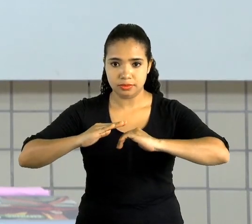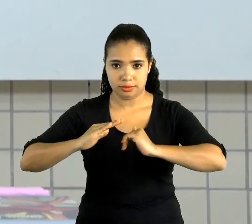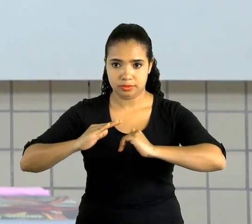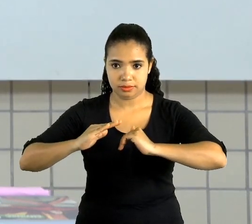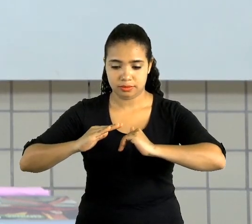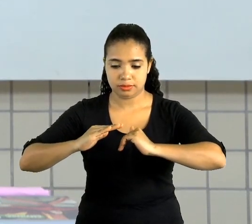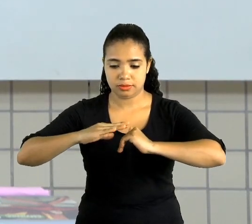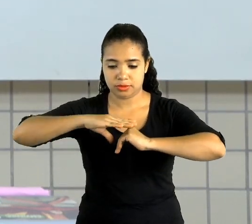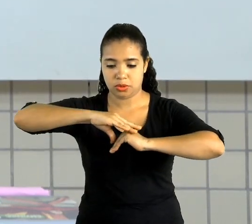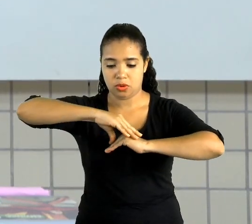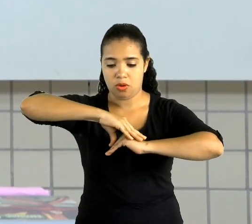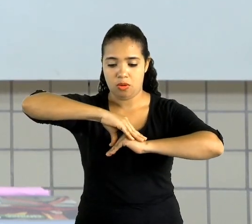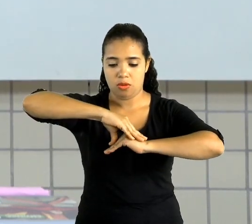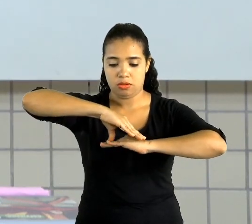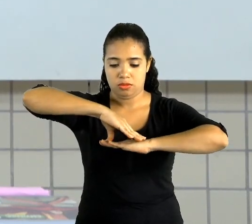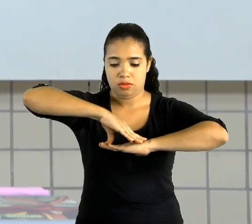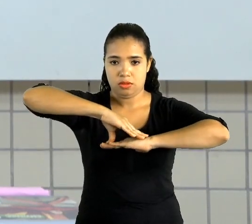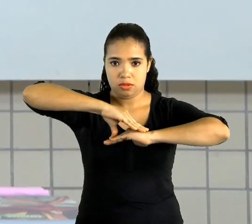Corta aqui.